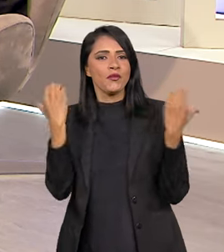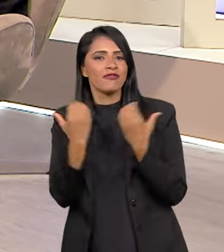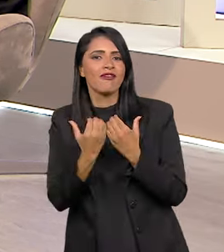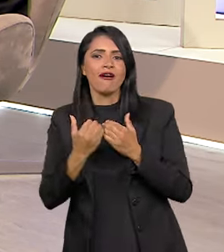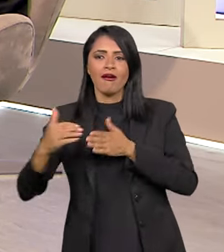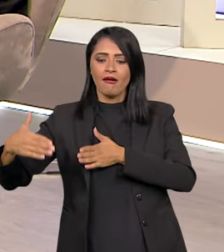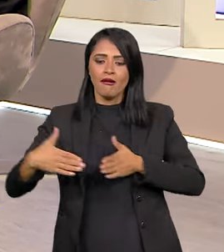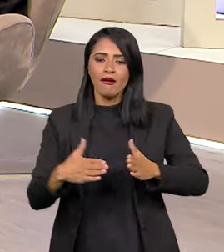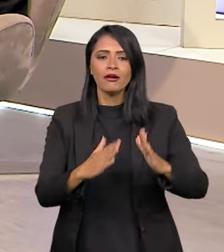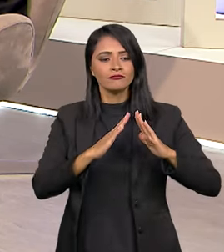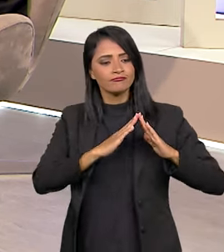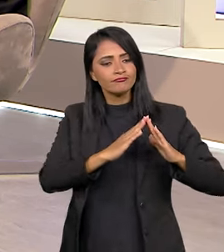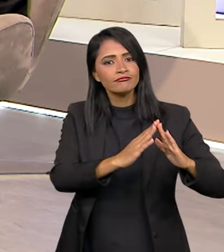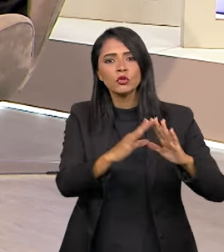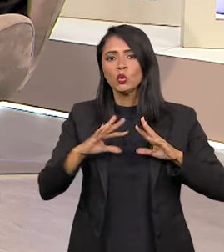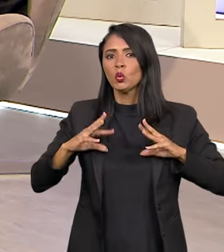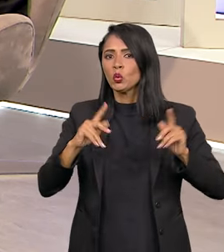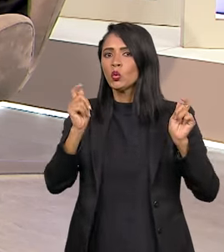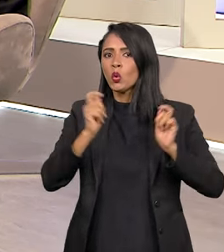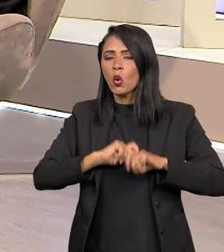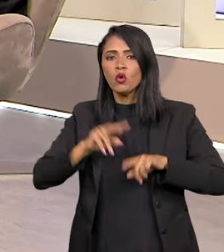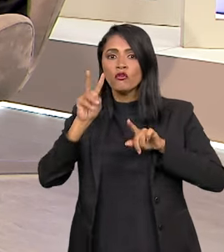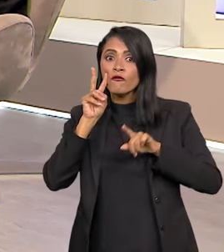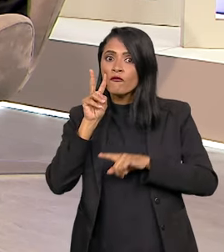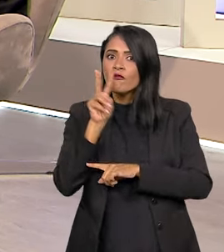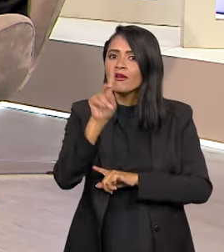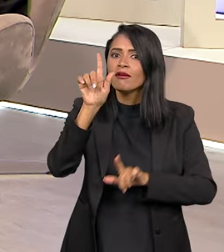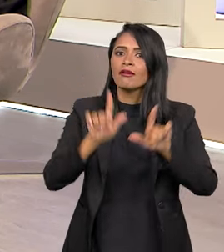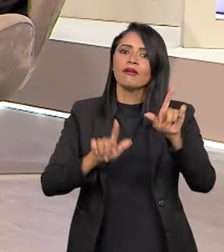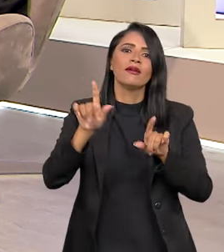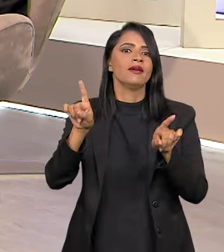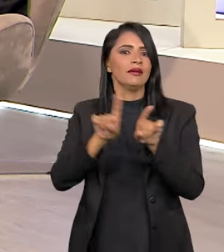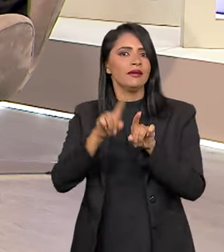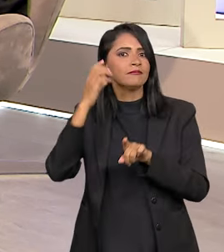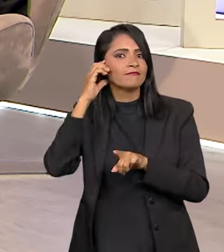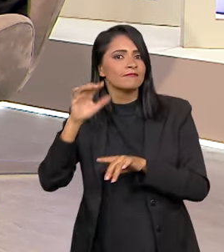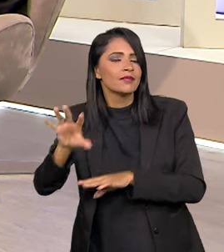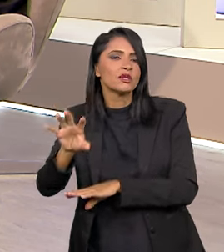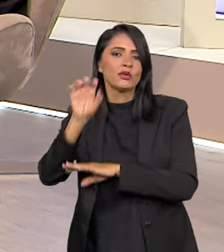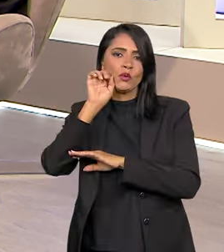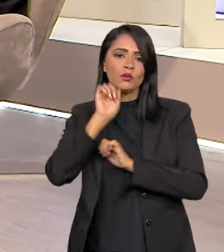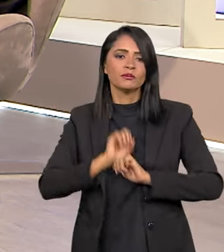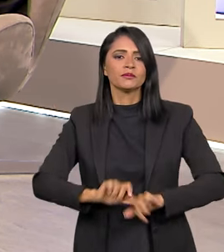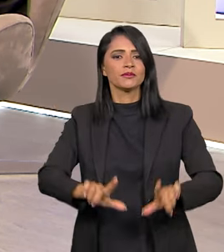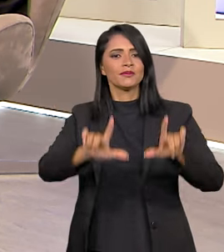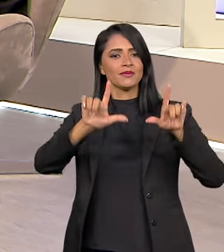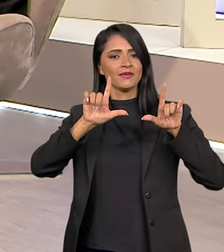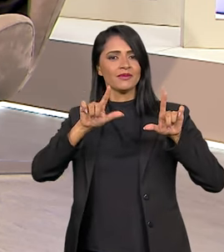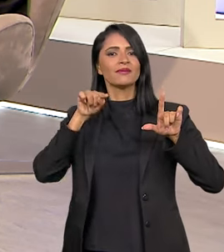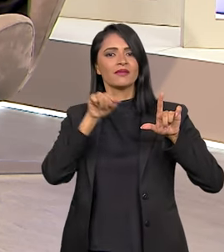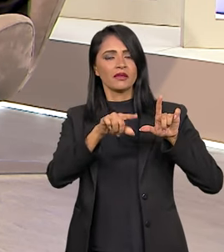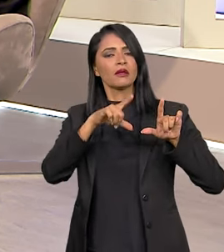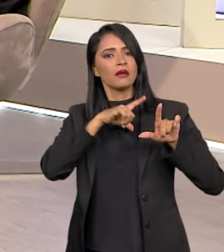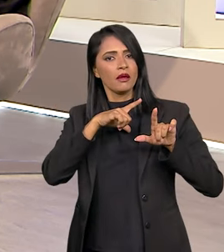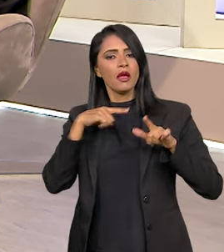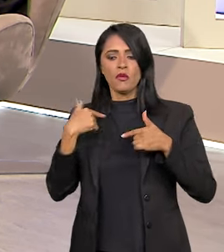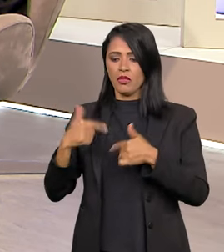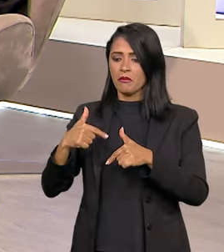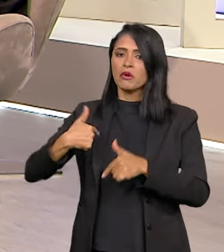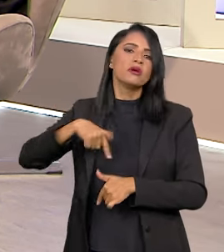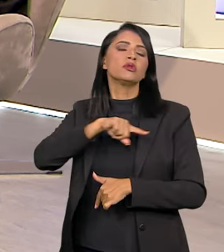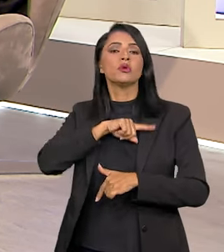inteiro se veja aqui. exatamente. E se veja, se projete na TV, a gente